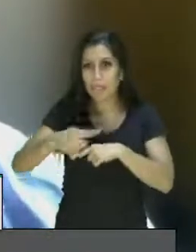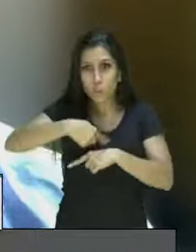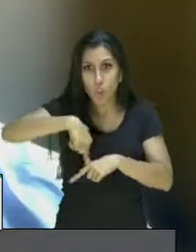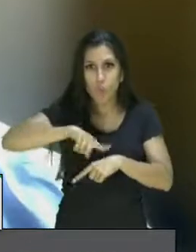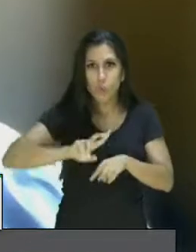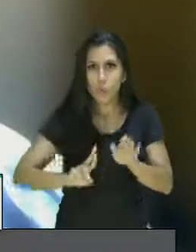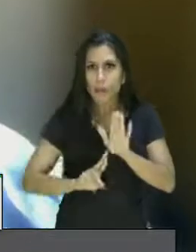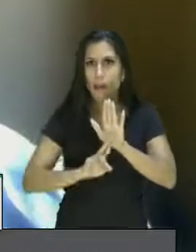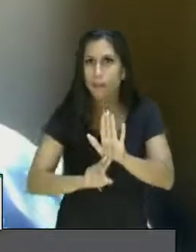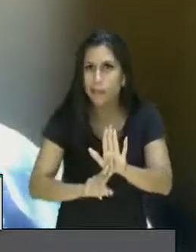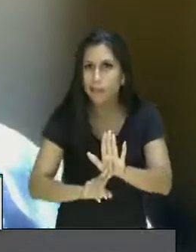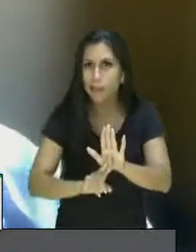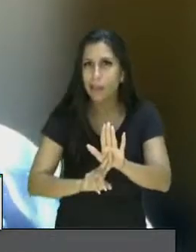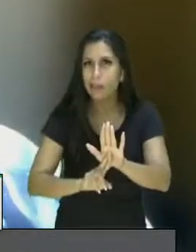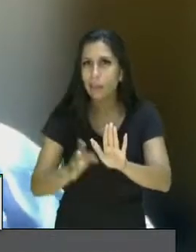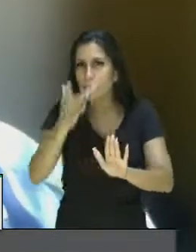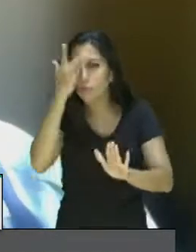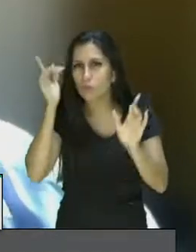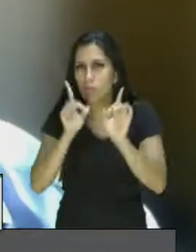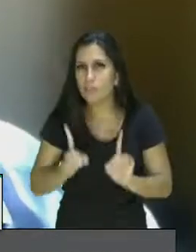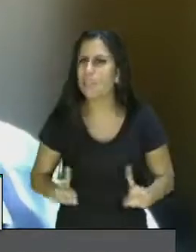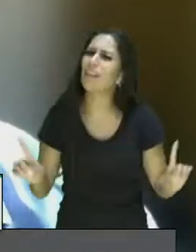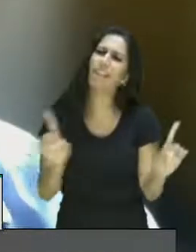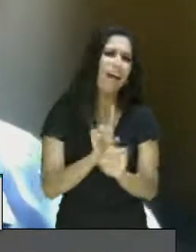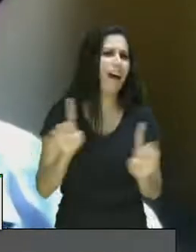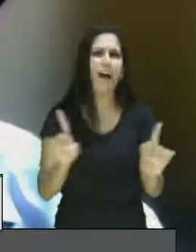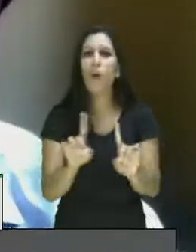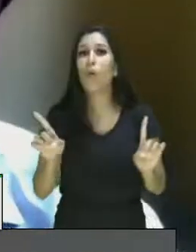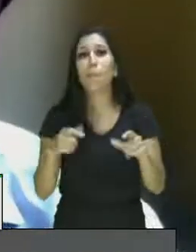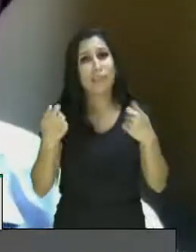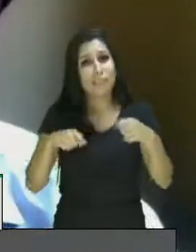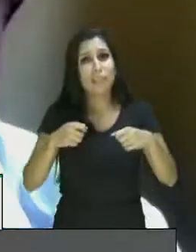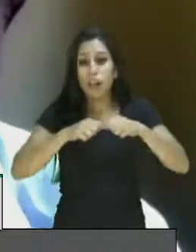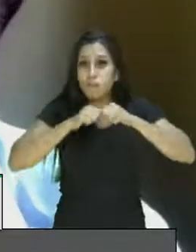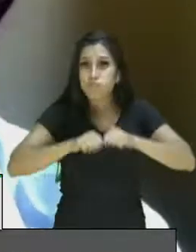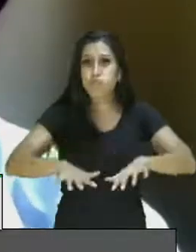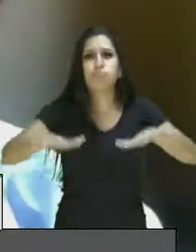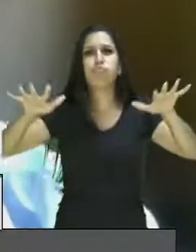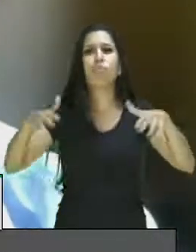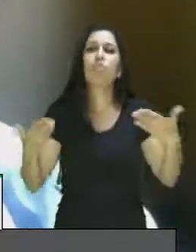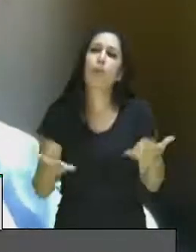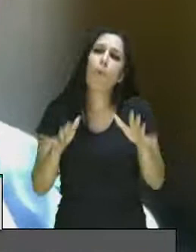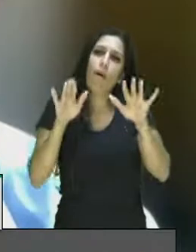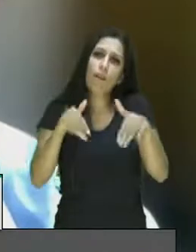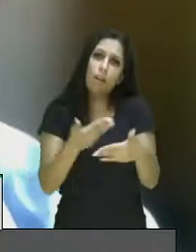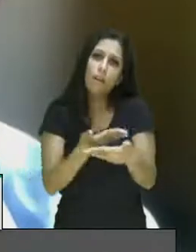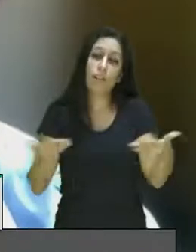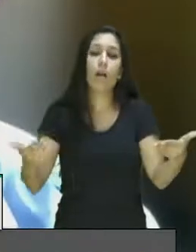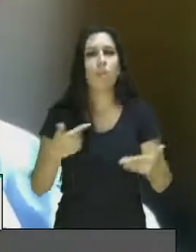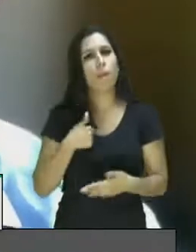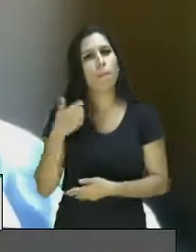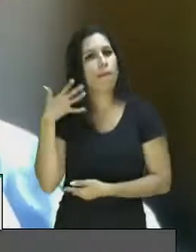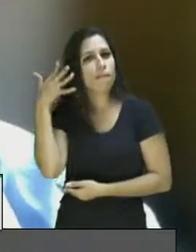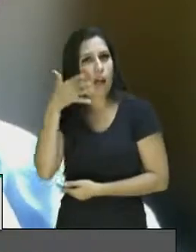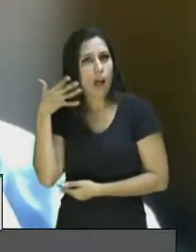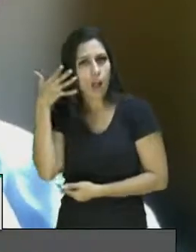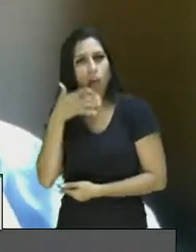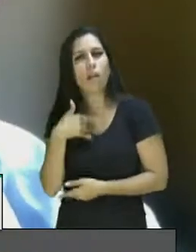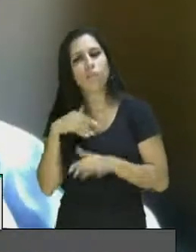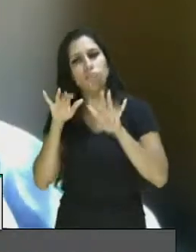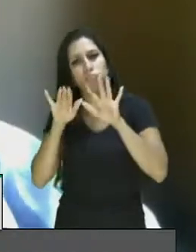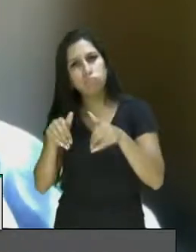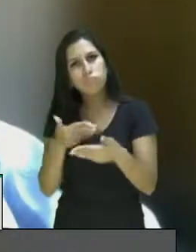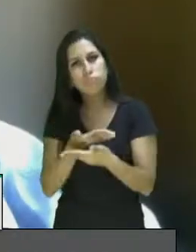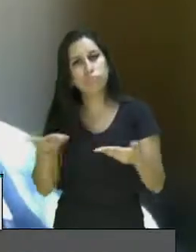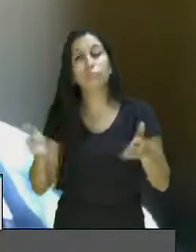desse movimento das pessoas. Então, é isso. Eu finalizo aqui a minha fala e dizer